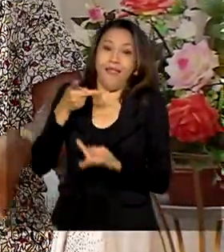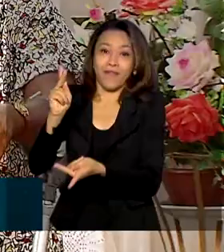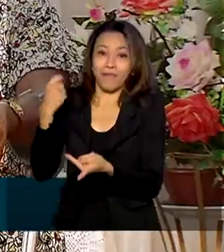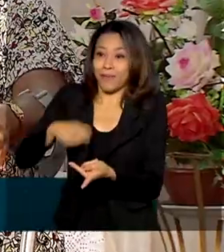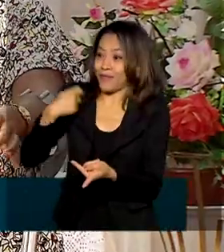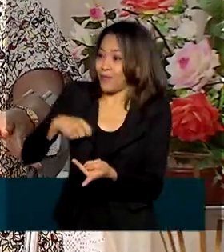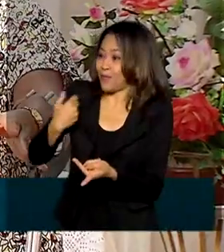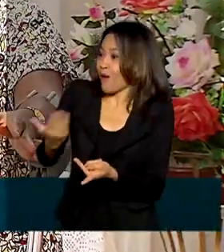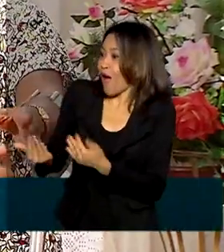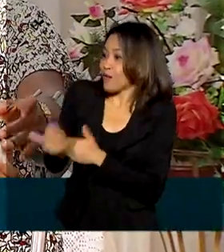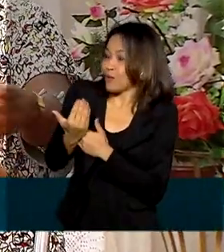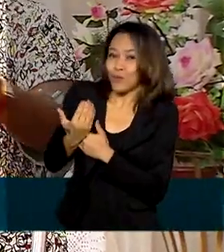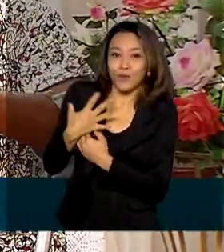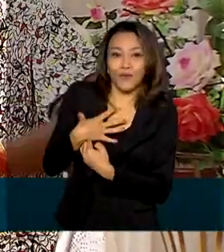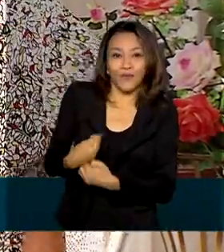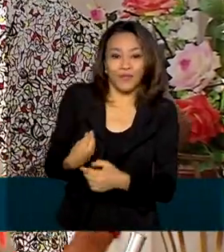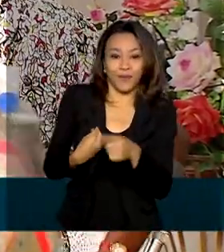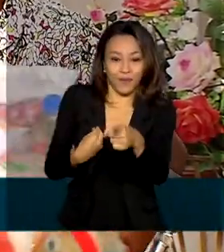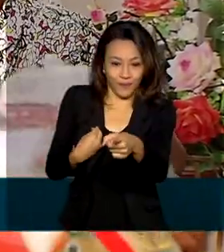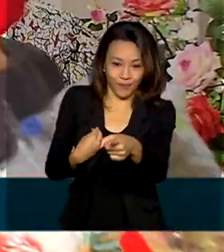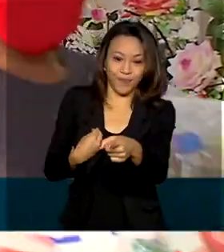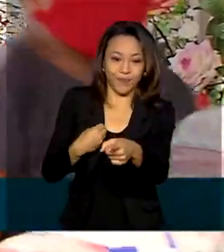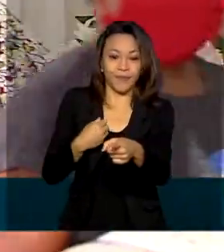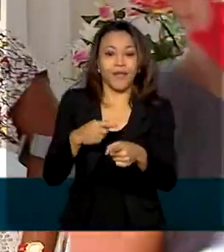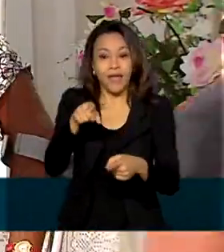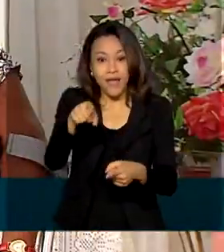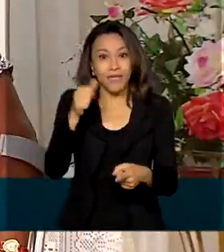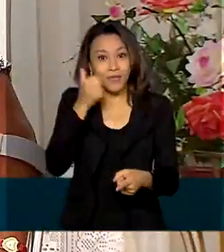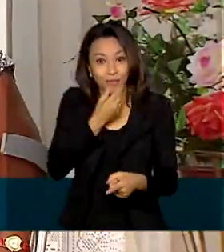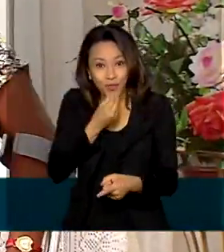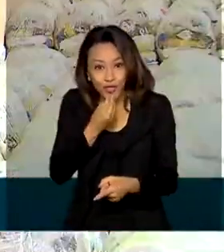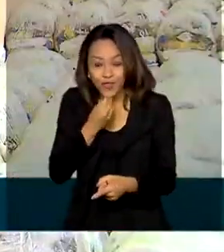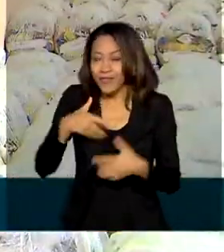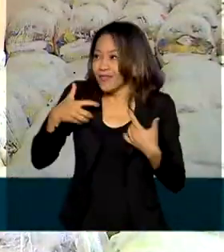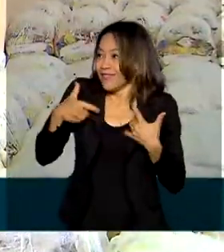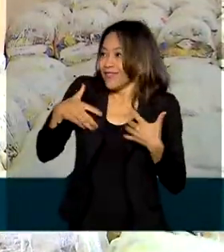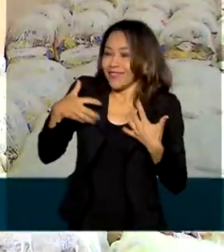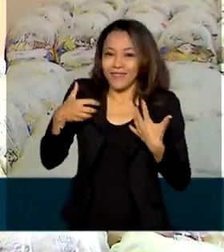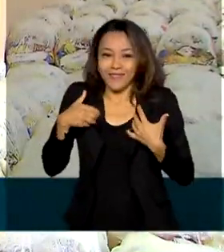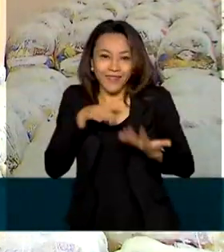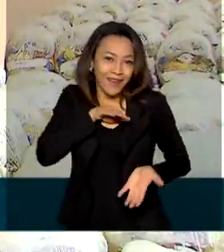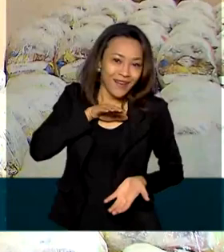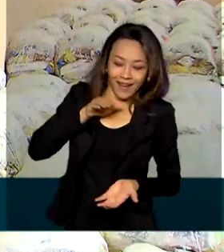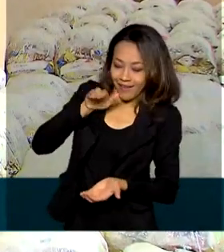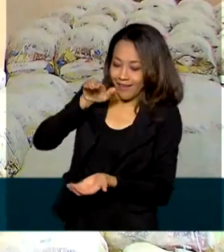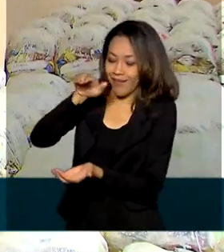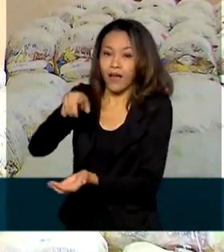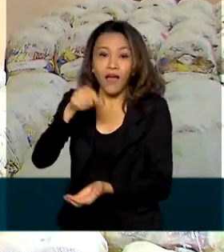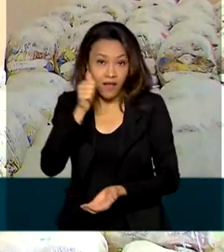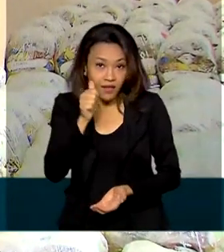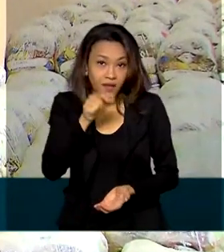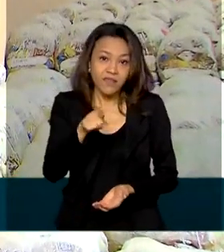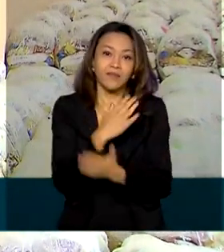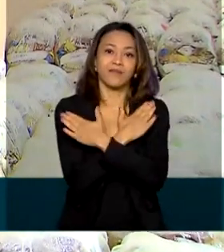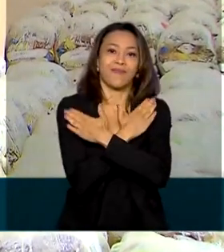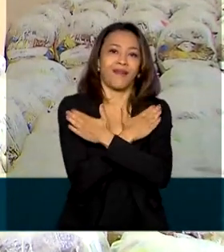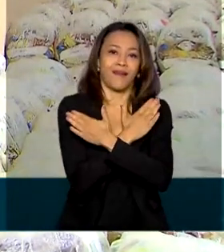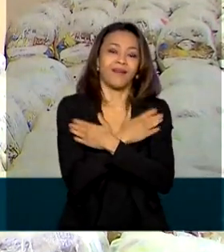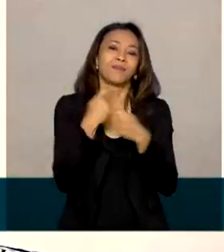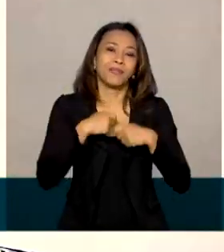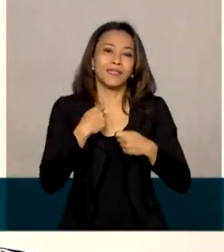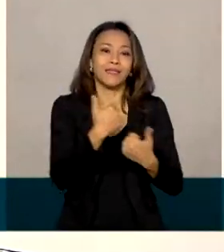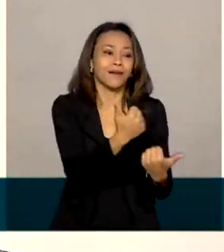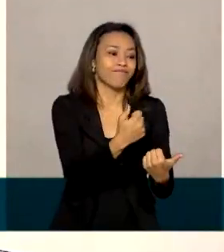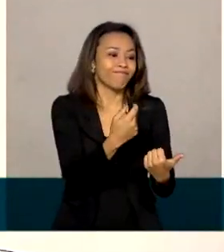precisou da ajuda do filho Brian. Esforço que o menino fez contente. Ela está desempregada e depende de